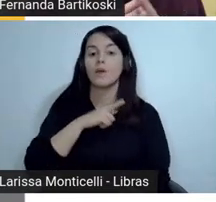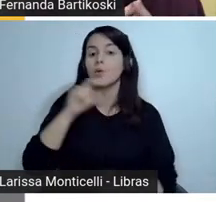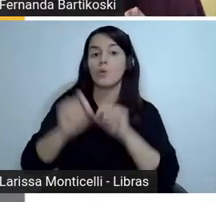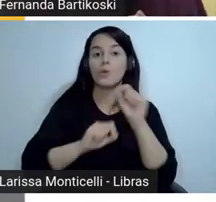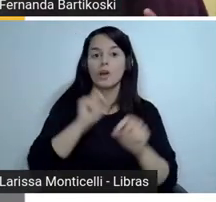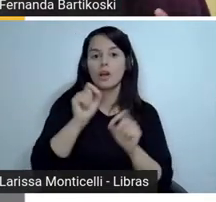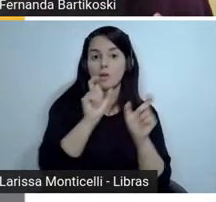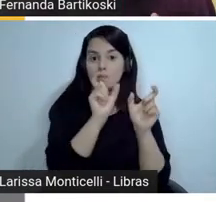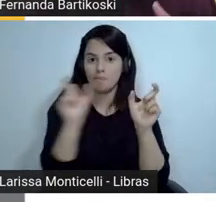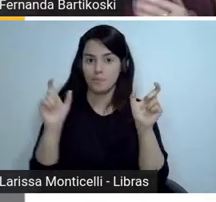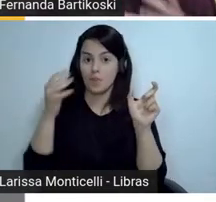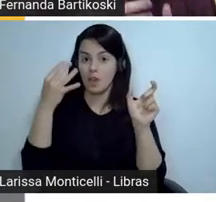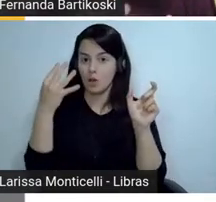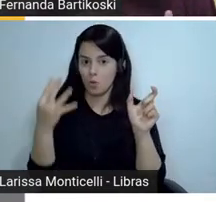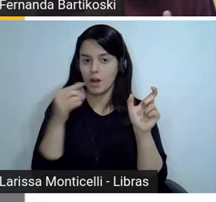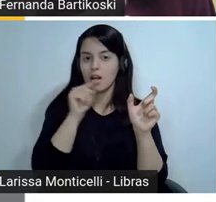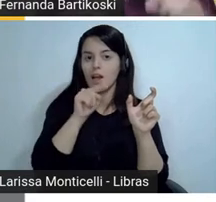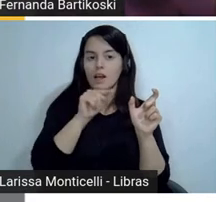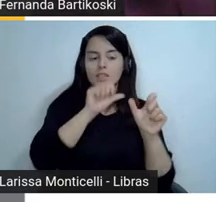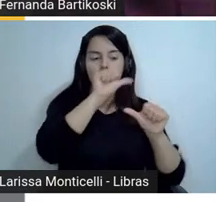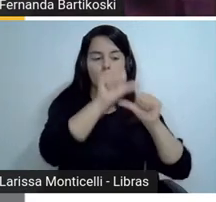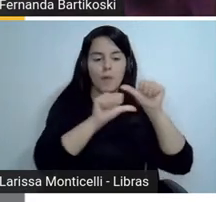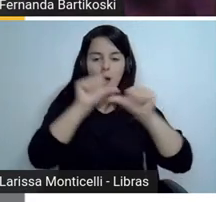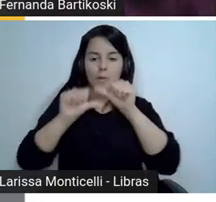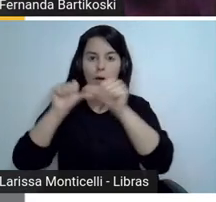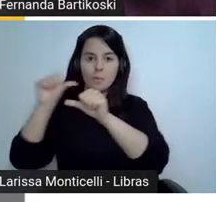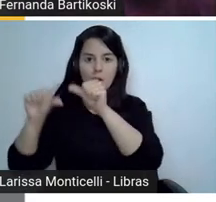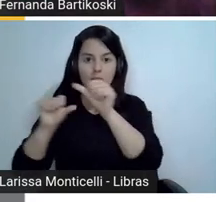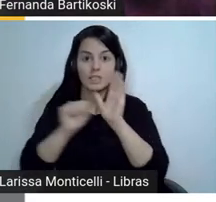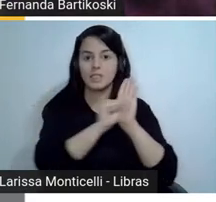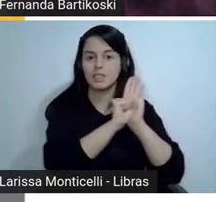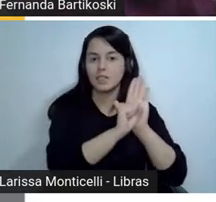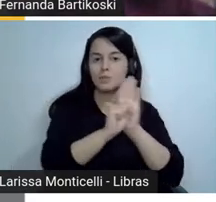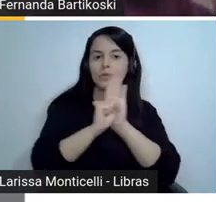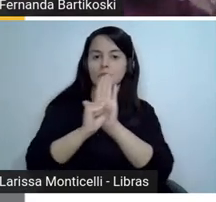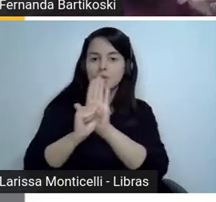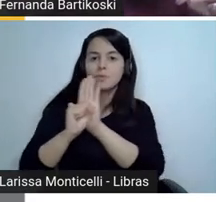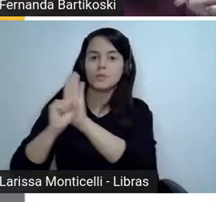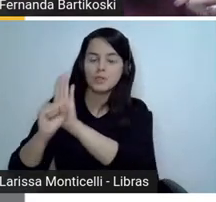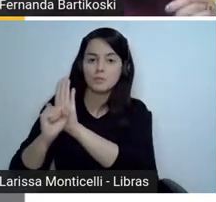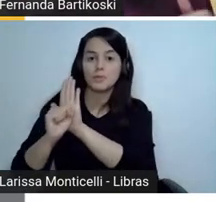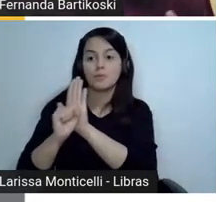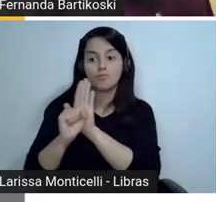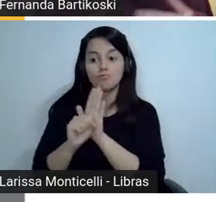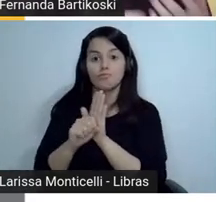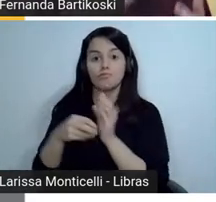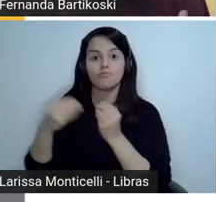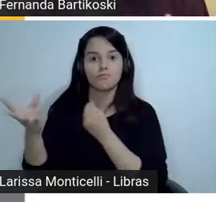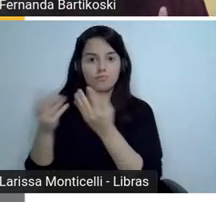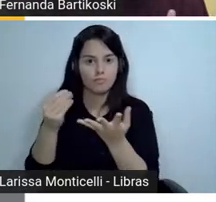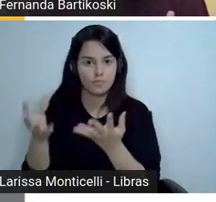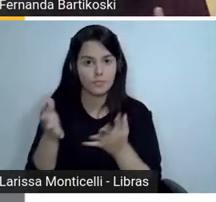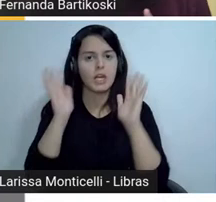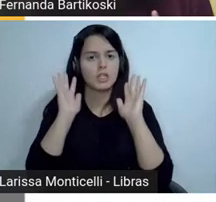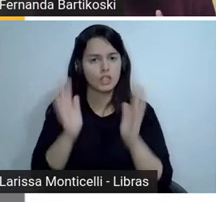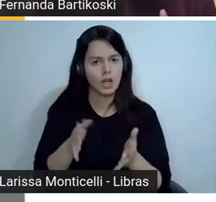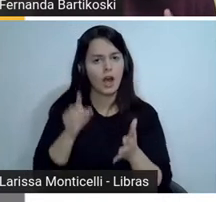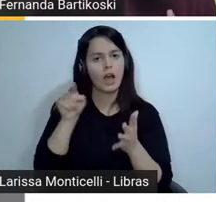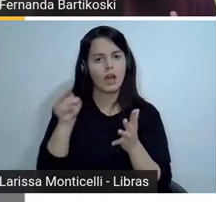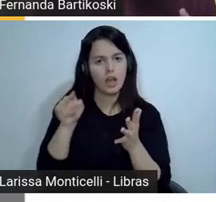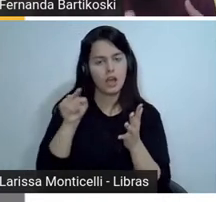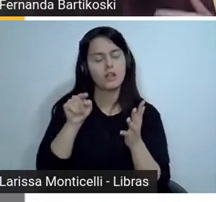criptografadas e a partir disso como já com o alfabeto e a sua correspondência a gente poderia